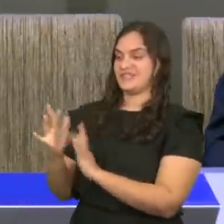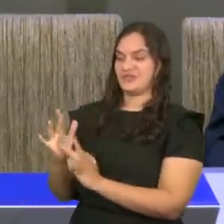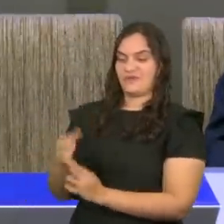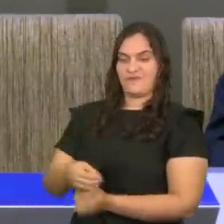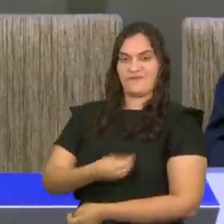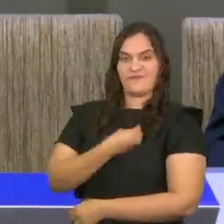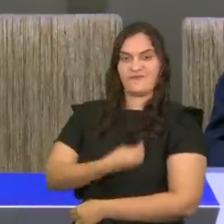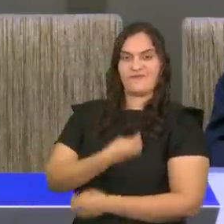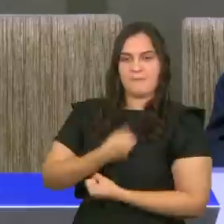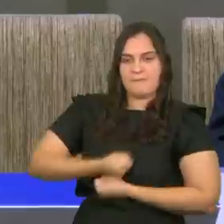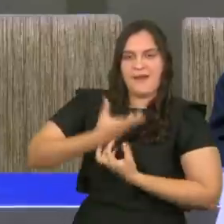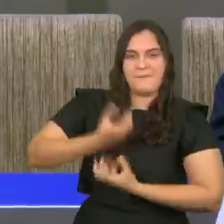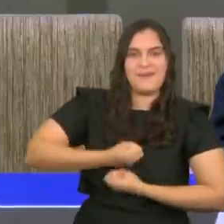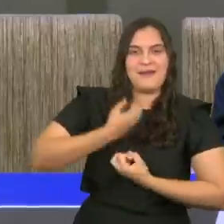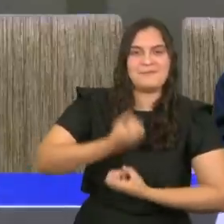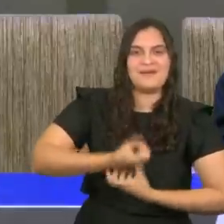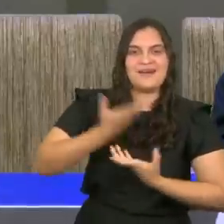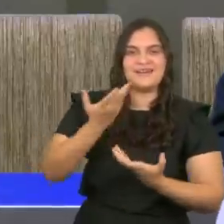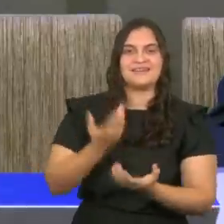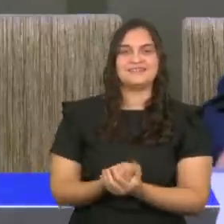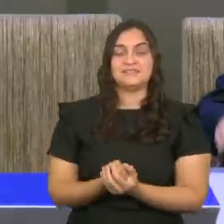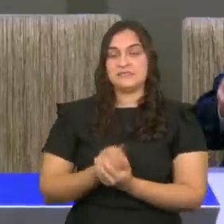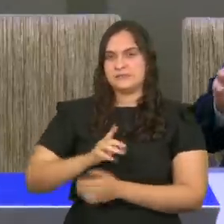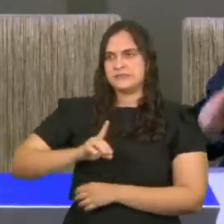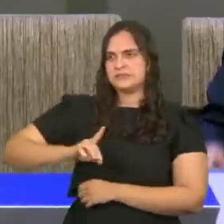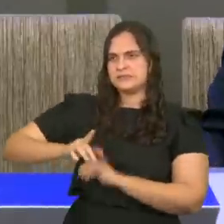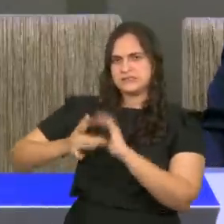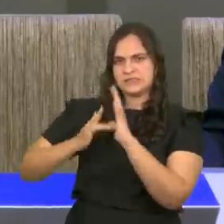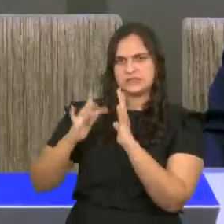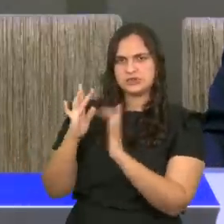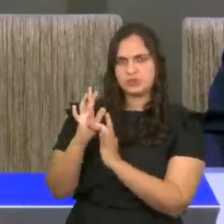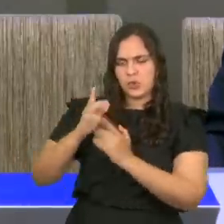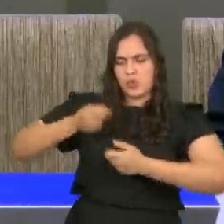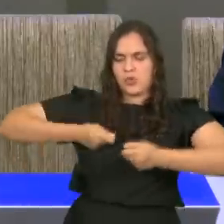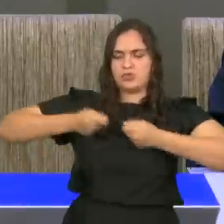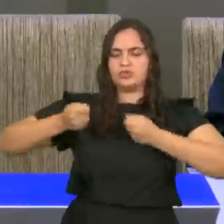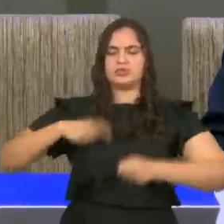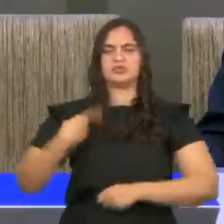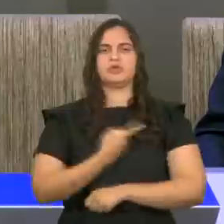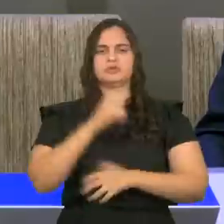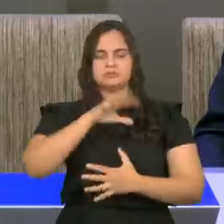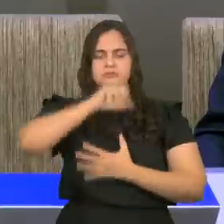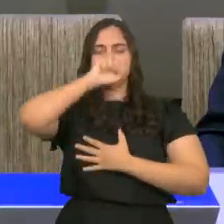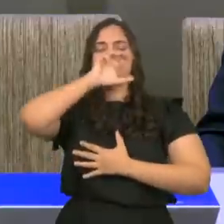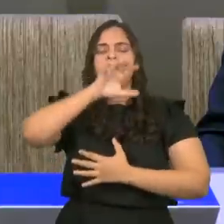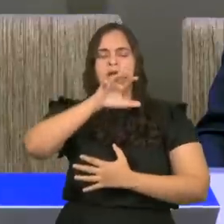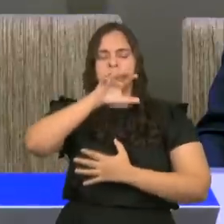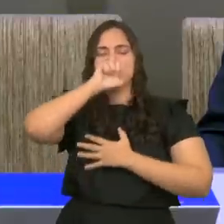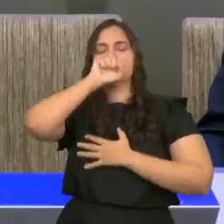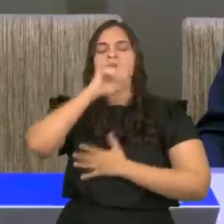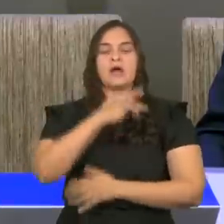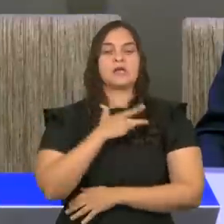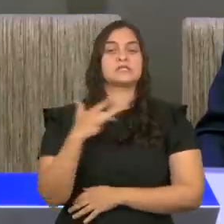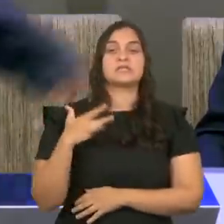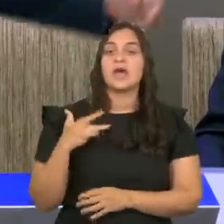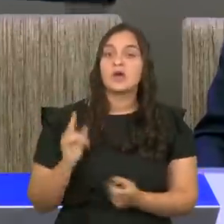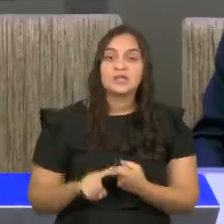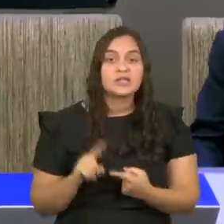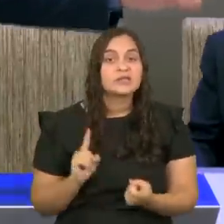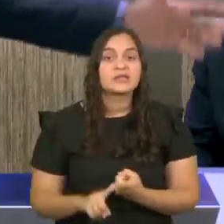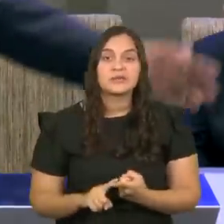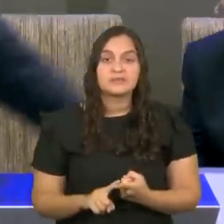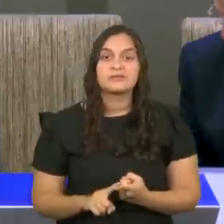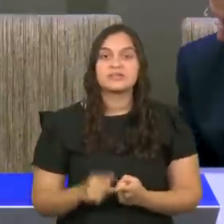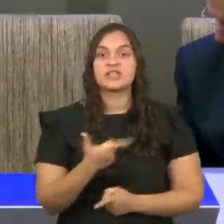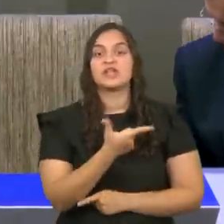É Ele quem controla a nossa respiração. É Ele que controla a nossa saúde. Passou